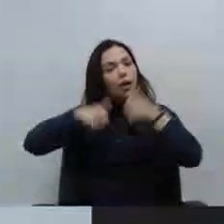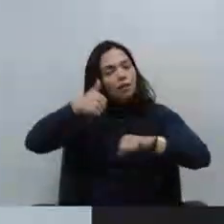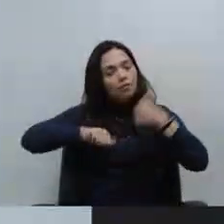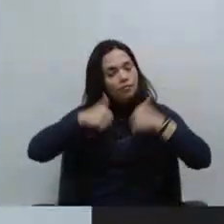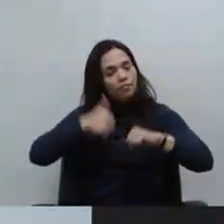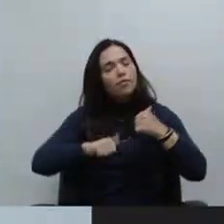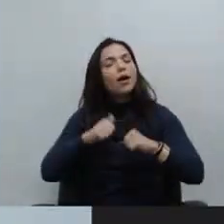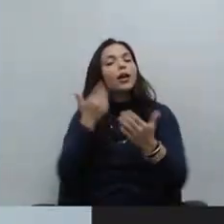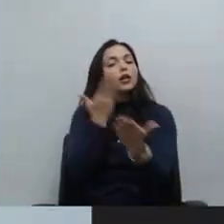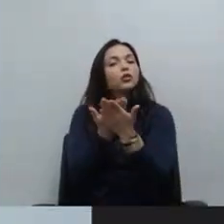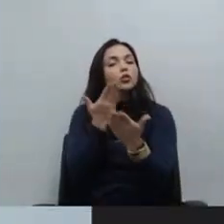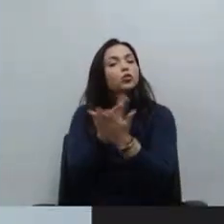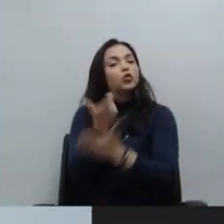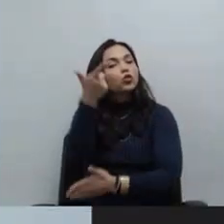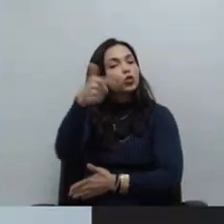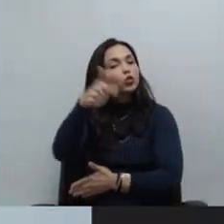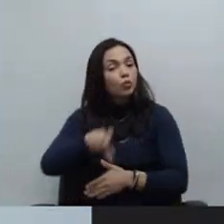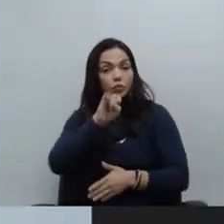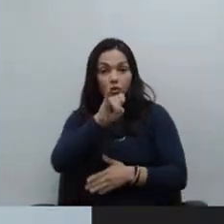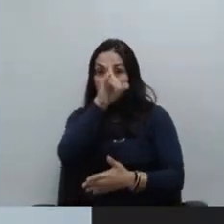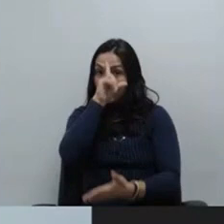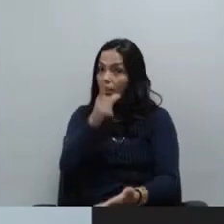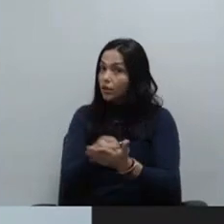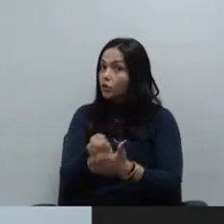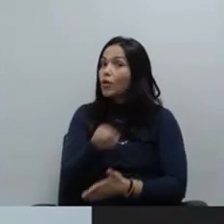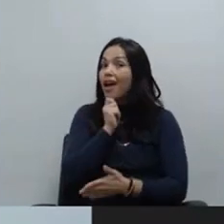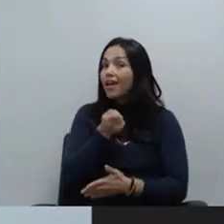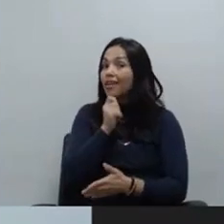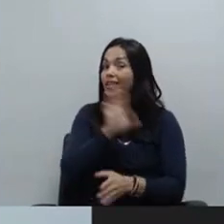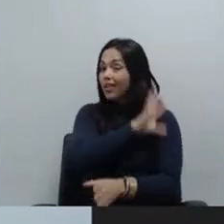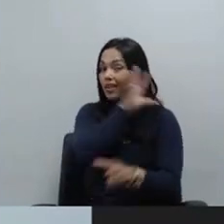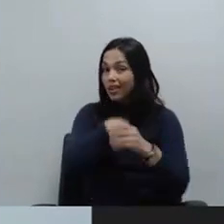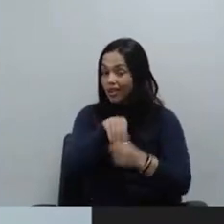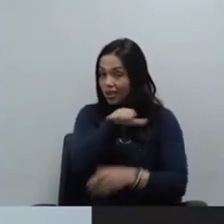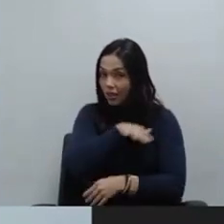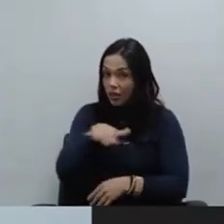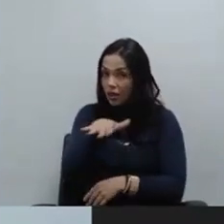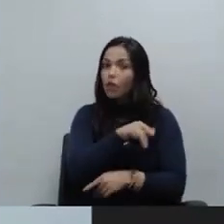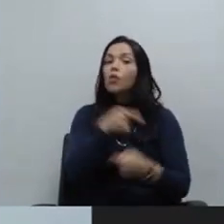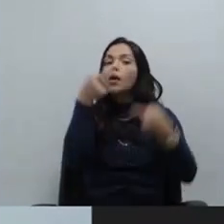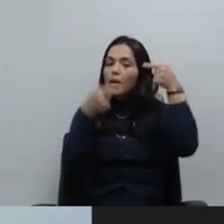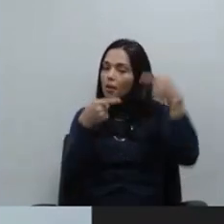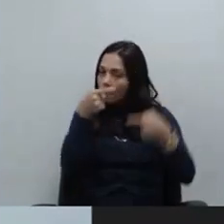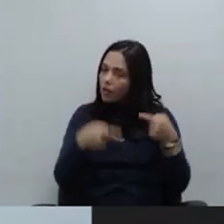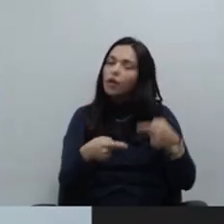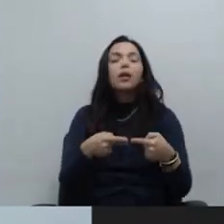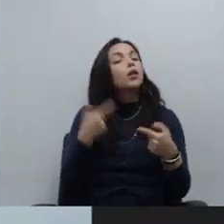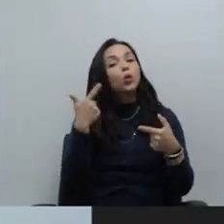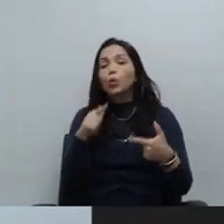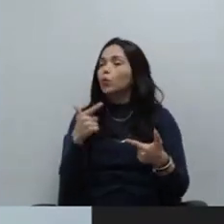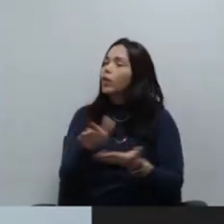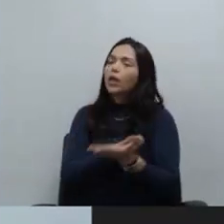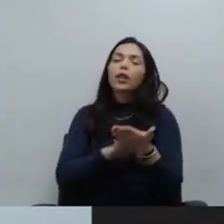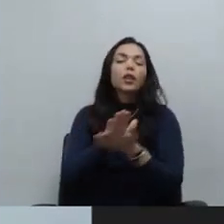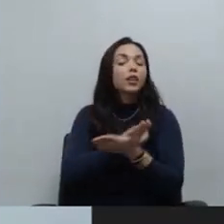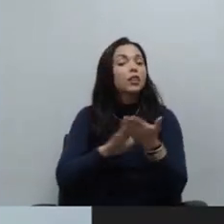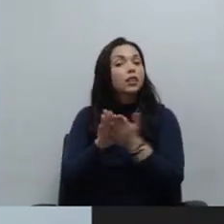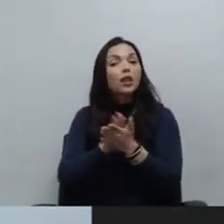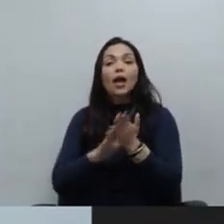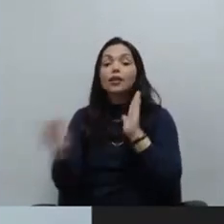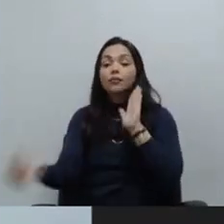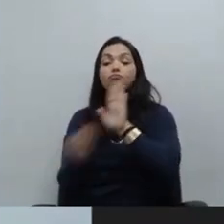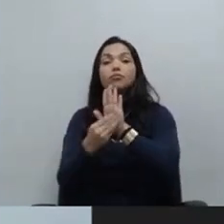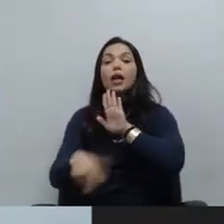consolidado e decidido internamente, para que, nesses debates, levem em consideração o fato de que não há nenhuma vedação jurídica